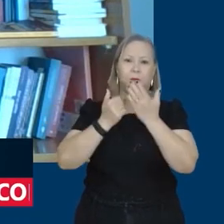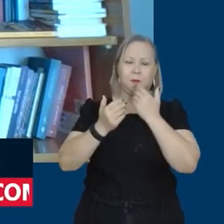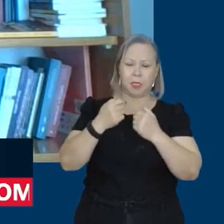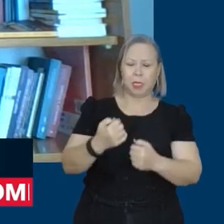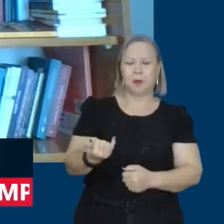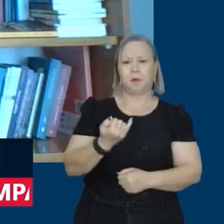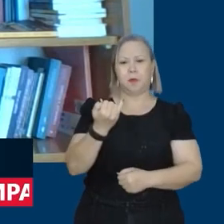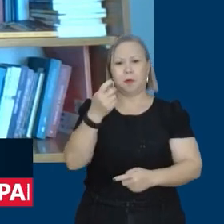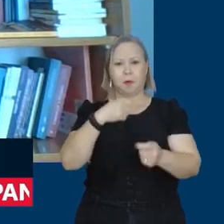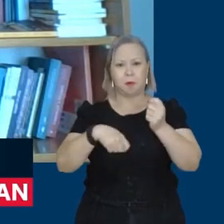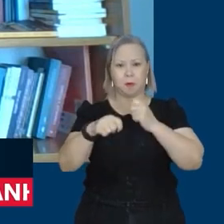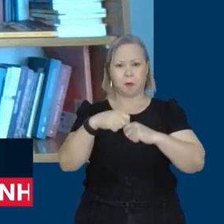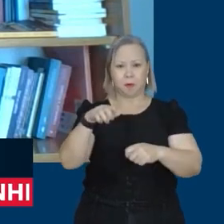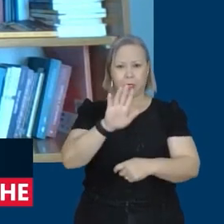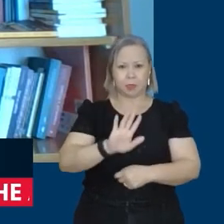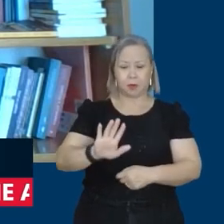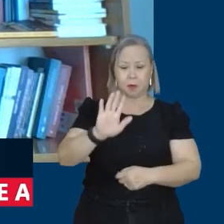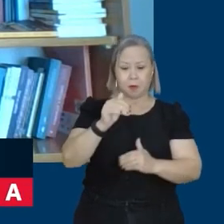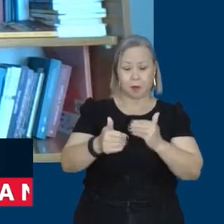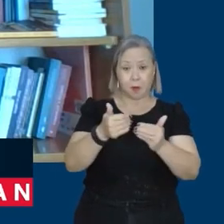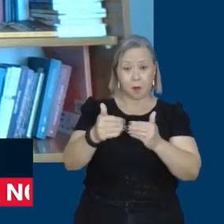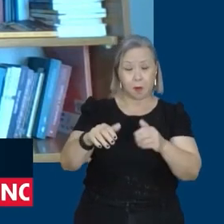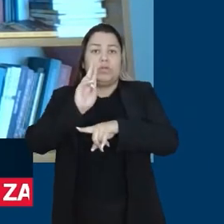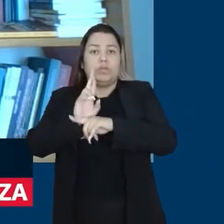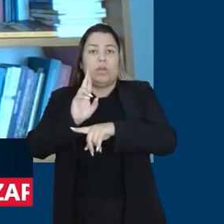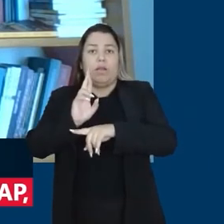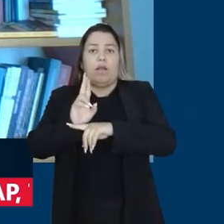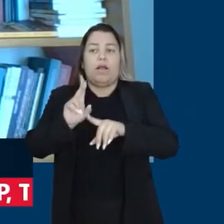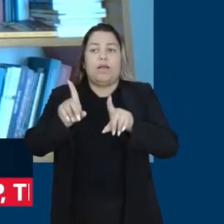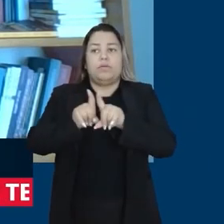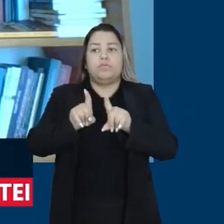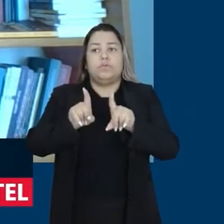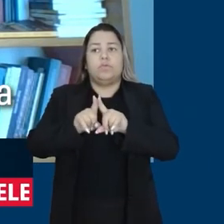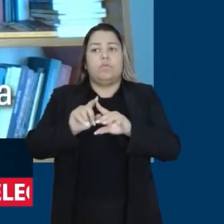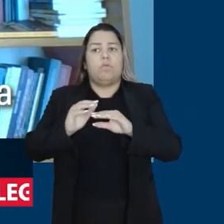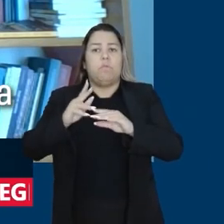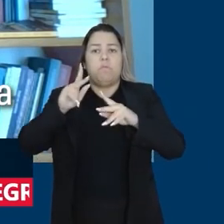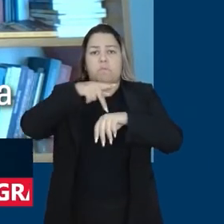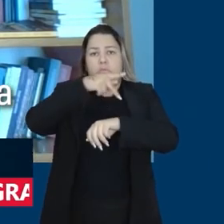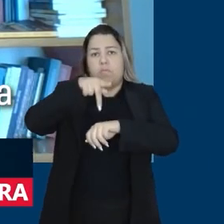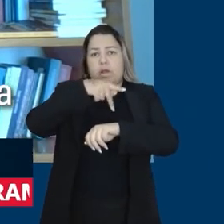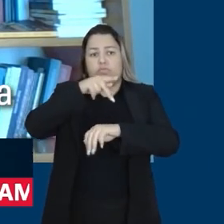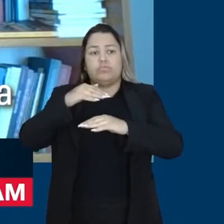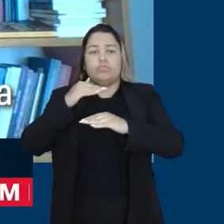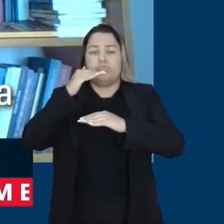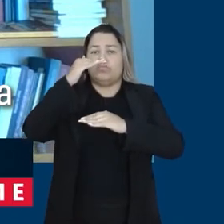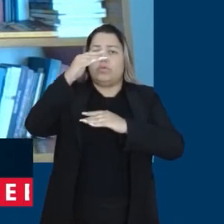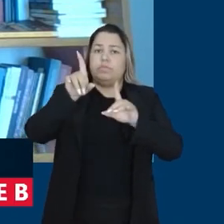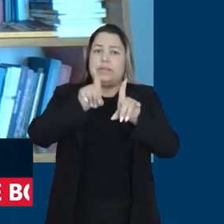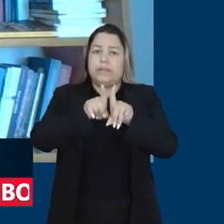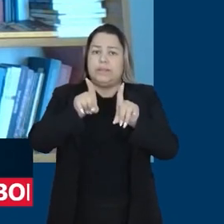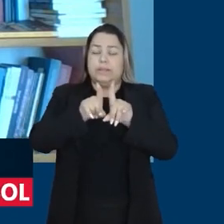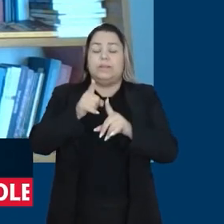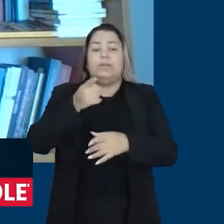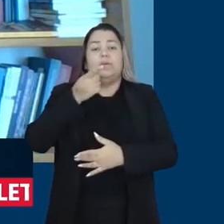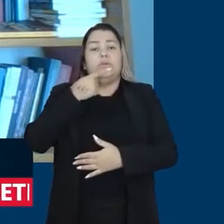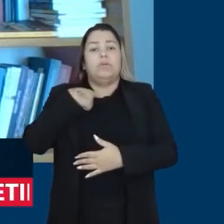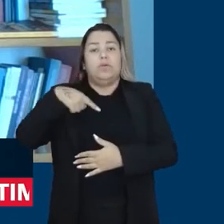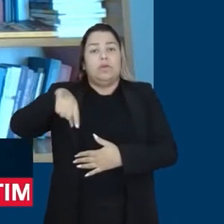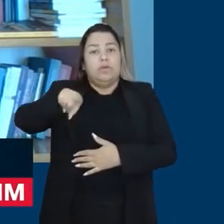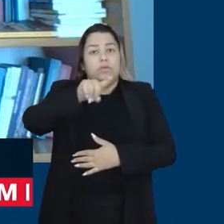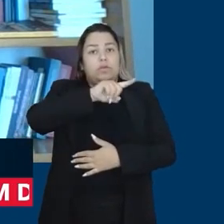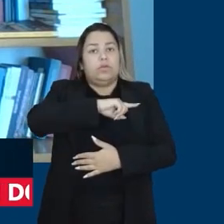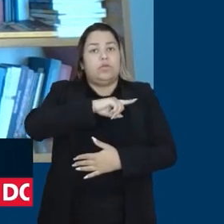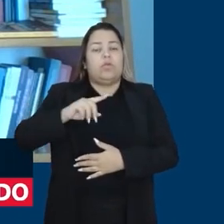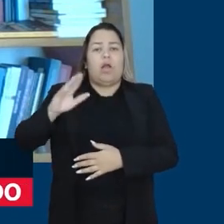nacional, para o desenvolvimento do nosso país. Mas um país soberano, como nós queremos que seja, a nossa grande e